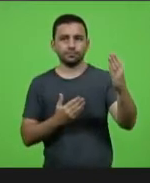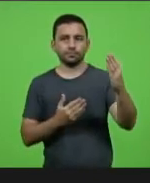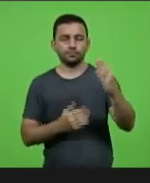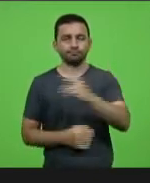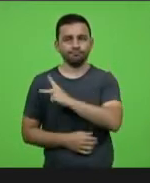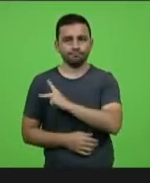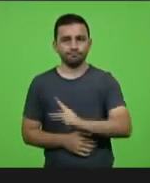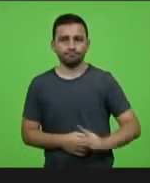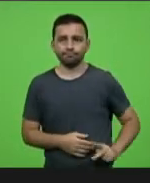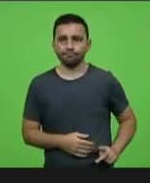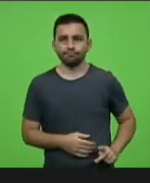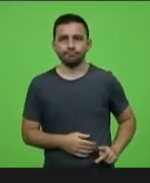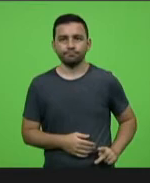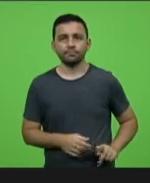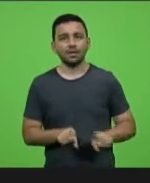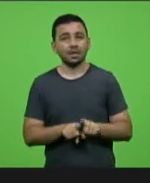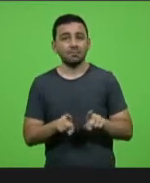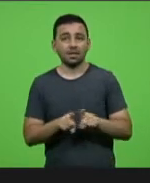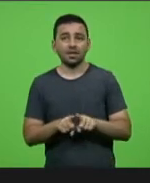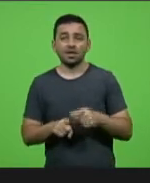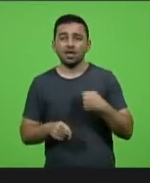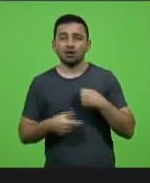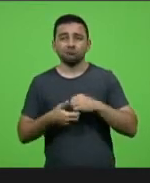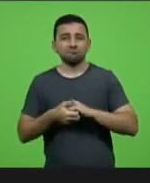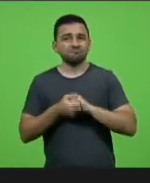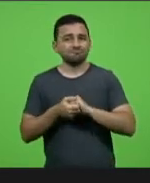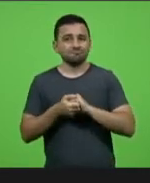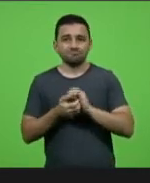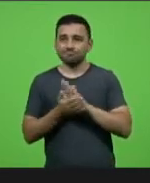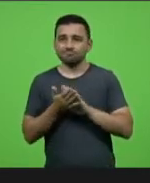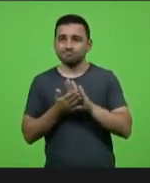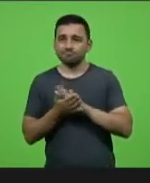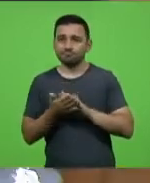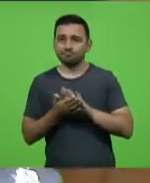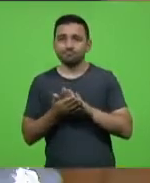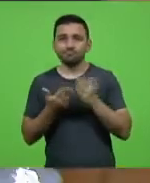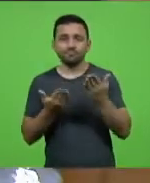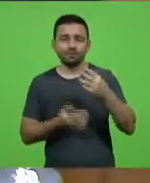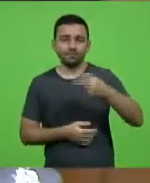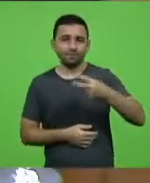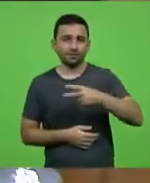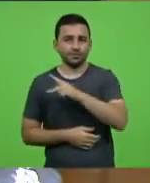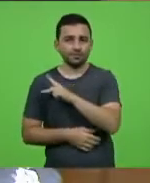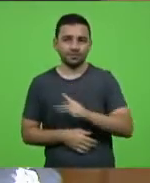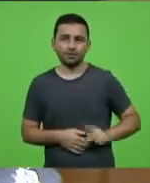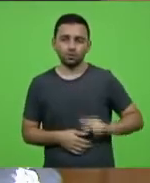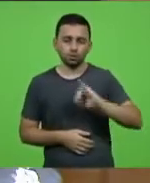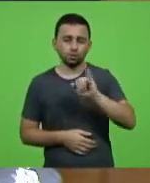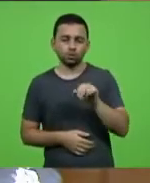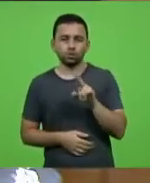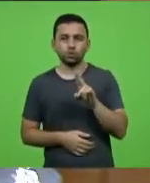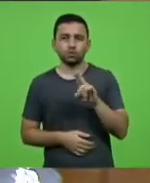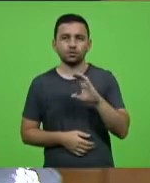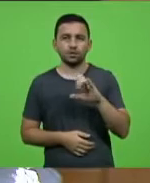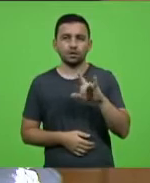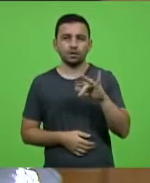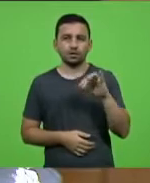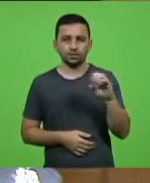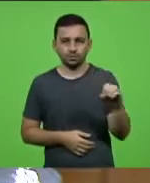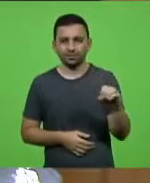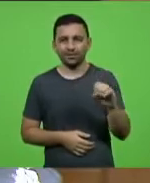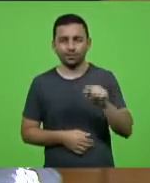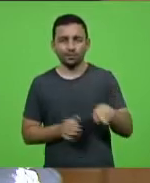senhor presidente. Também não fiz a saudação lá ao nosso vice-prefeito Juscelio Andrade, do PL.